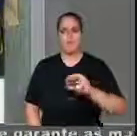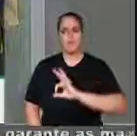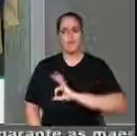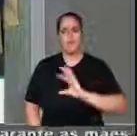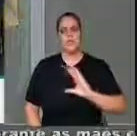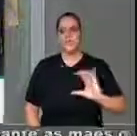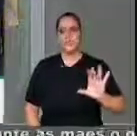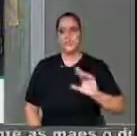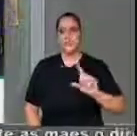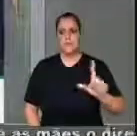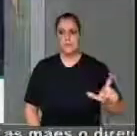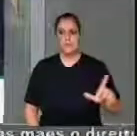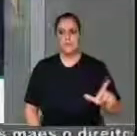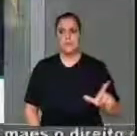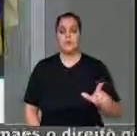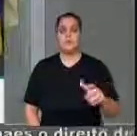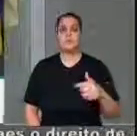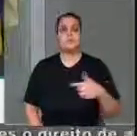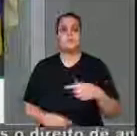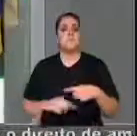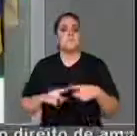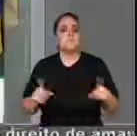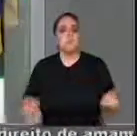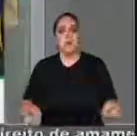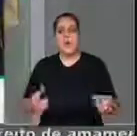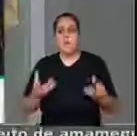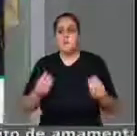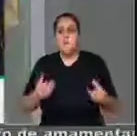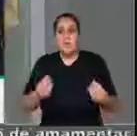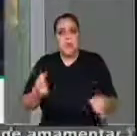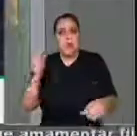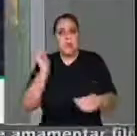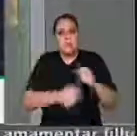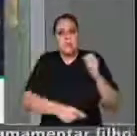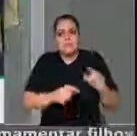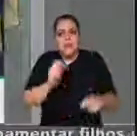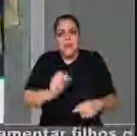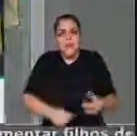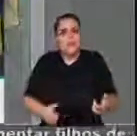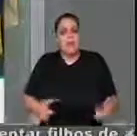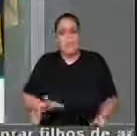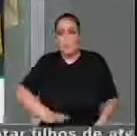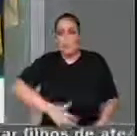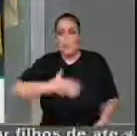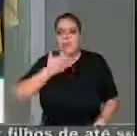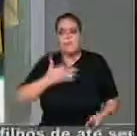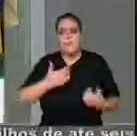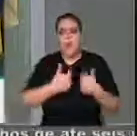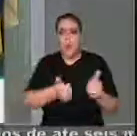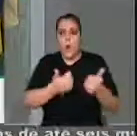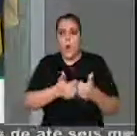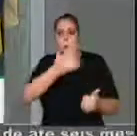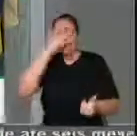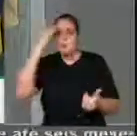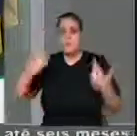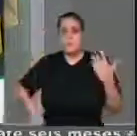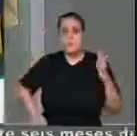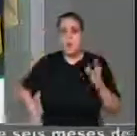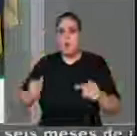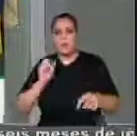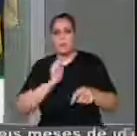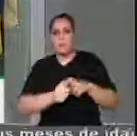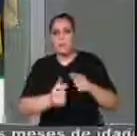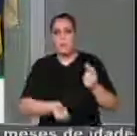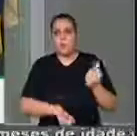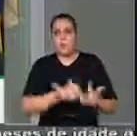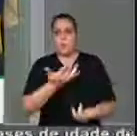estão convivendo com vários ataques queimando ônibus e aí, pasmo em vossas excelências,